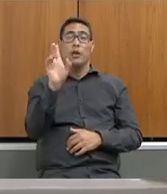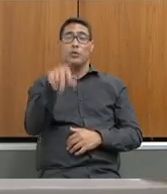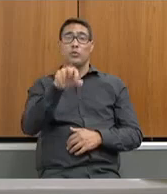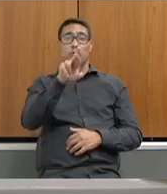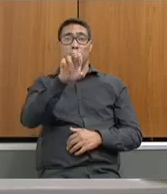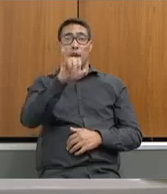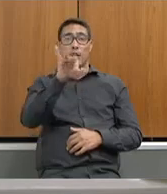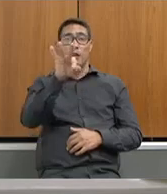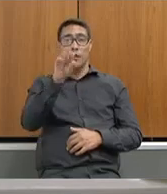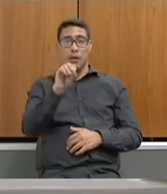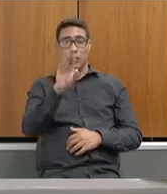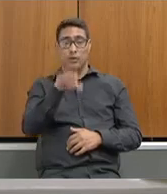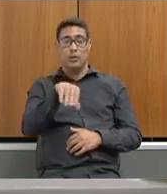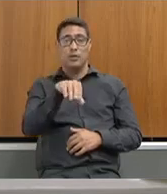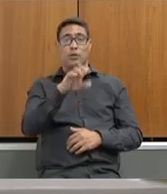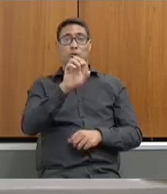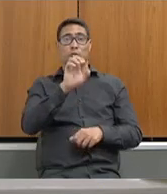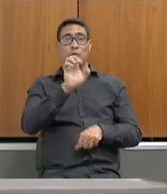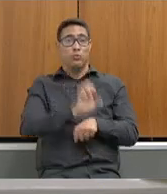do Estado pago,